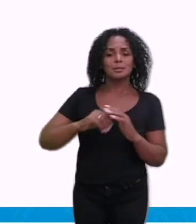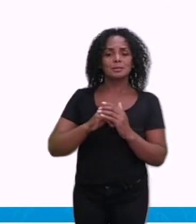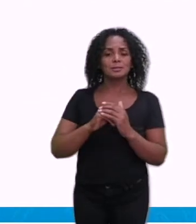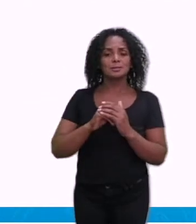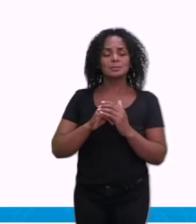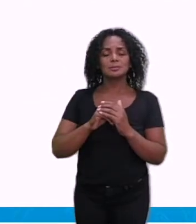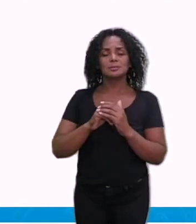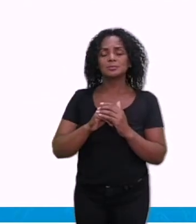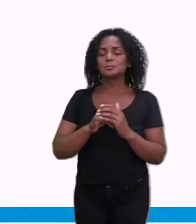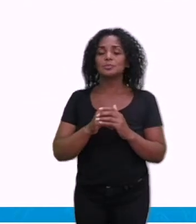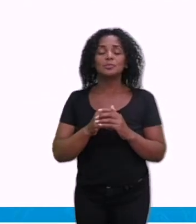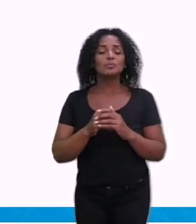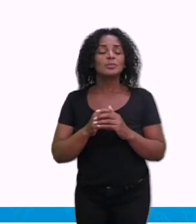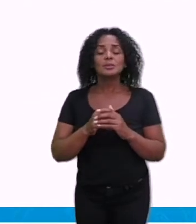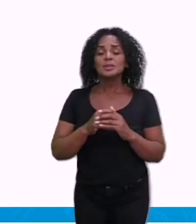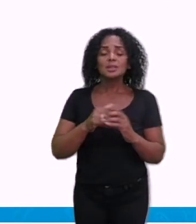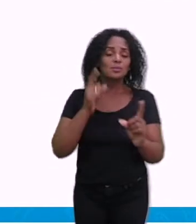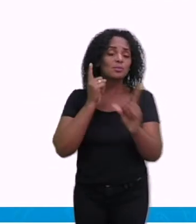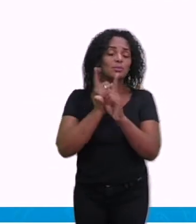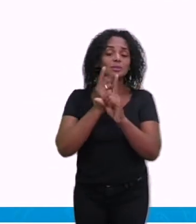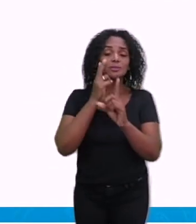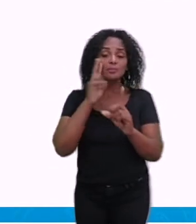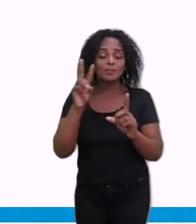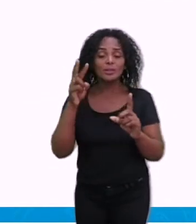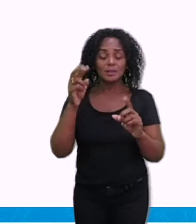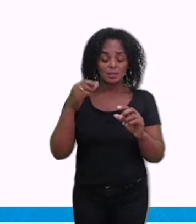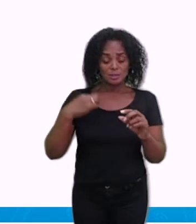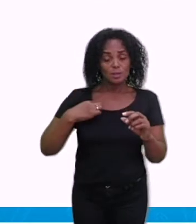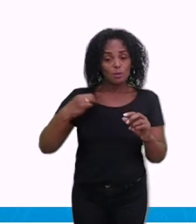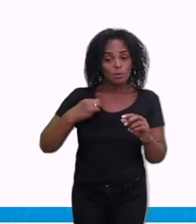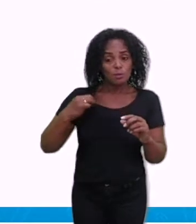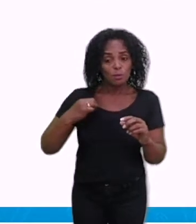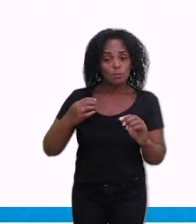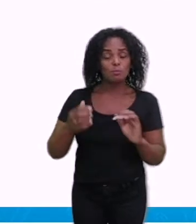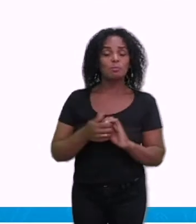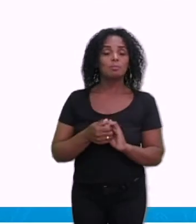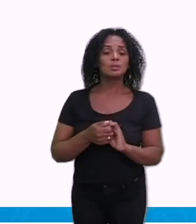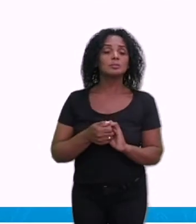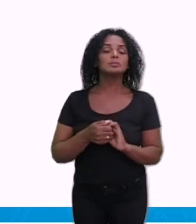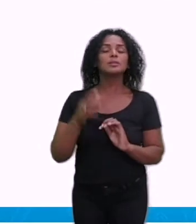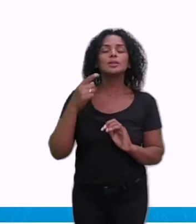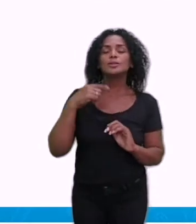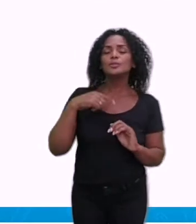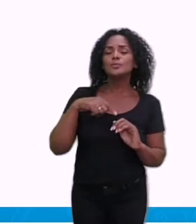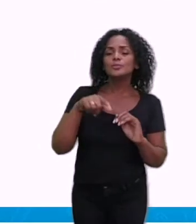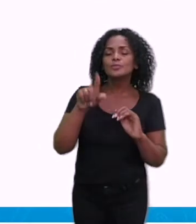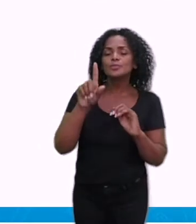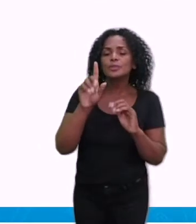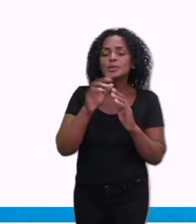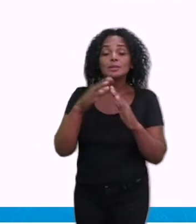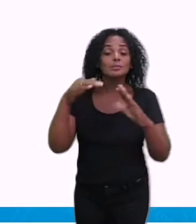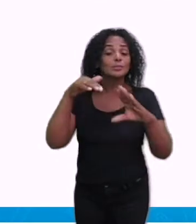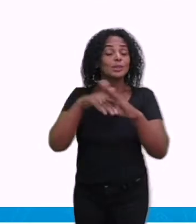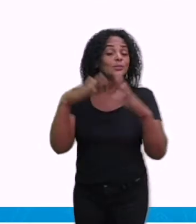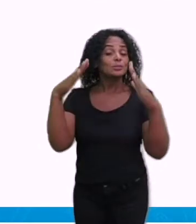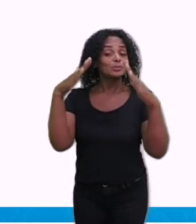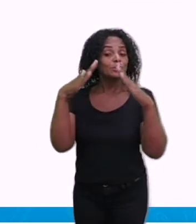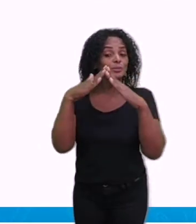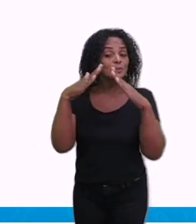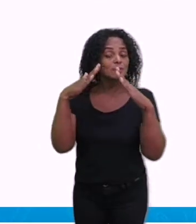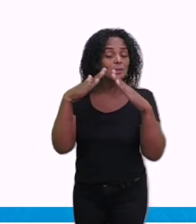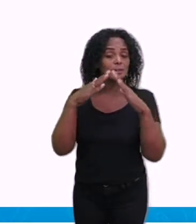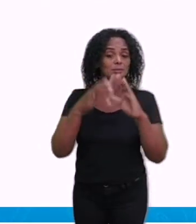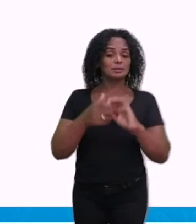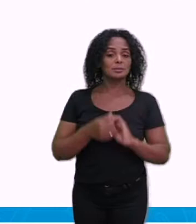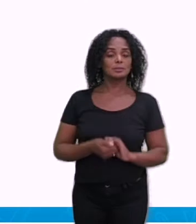pousado em roupas. Então ele fica ali dentro da residência, tá